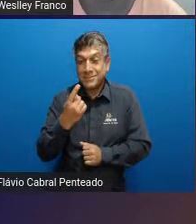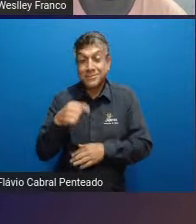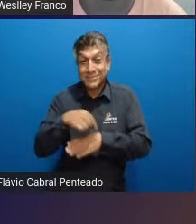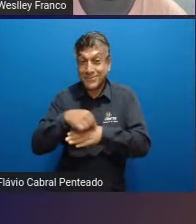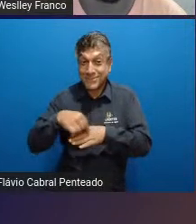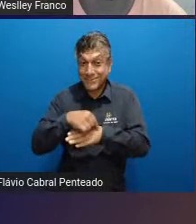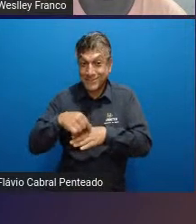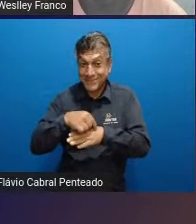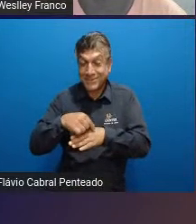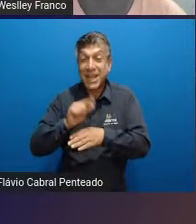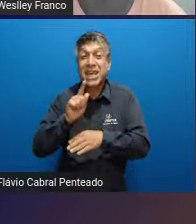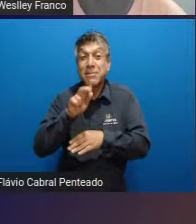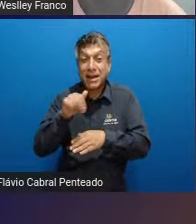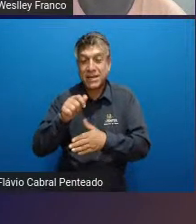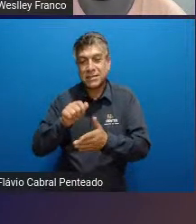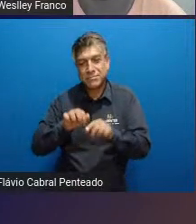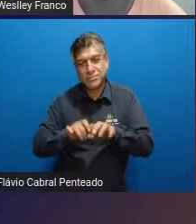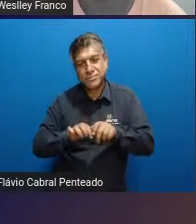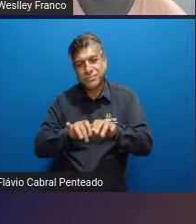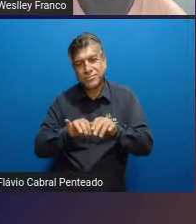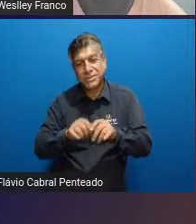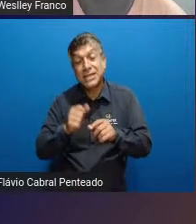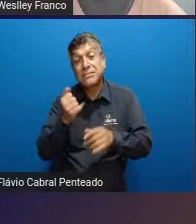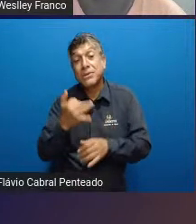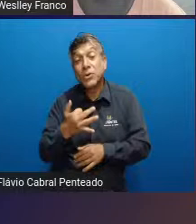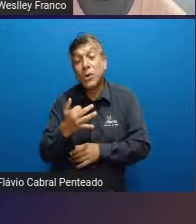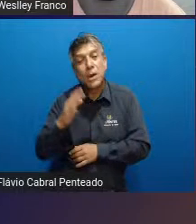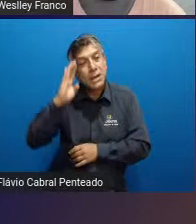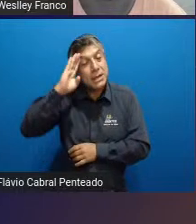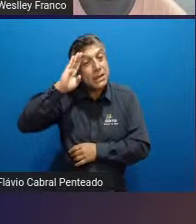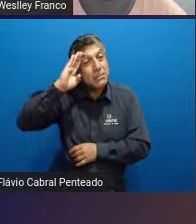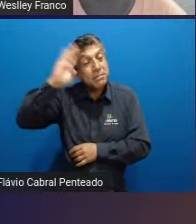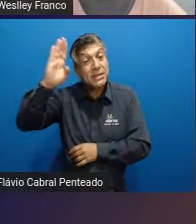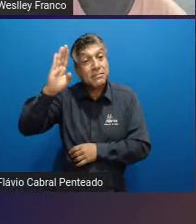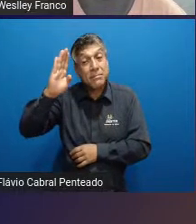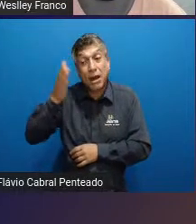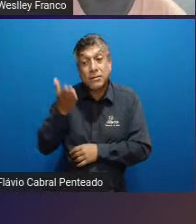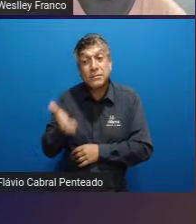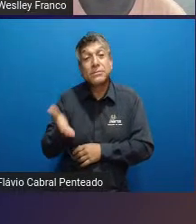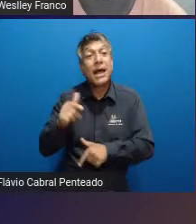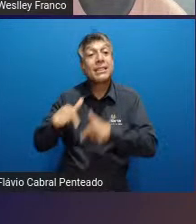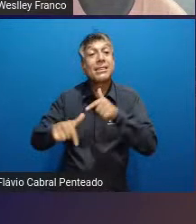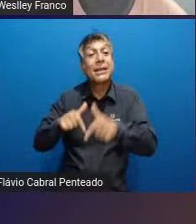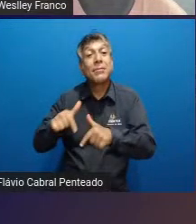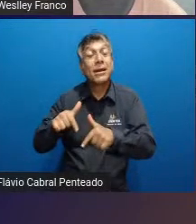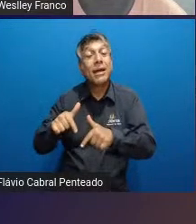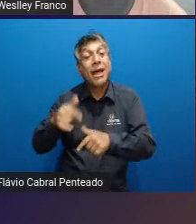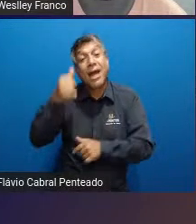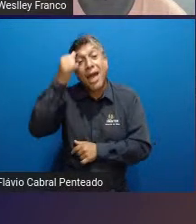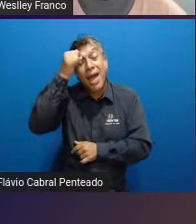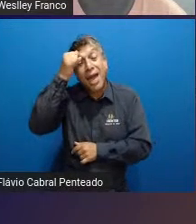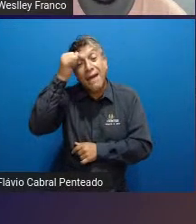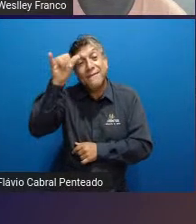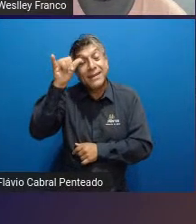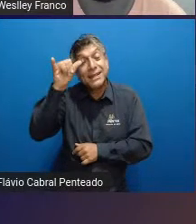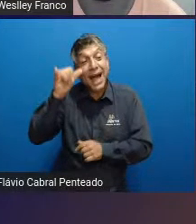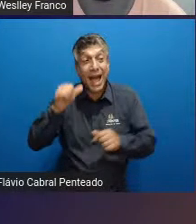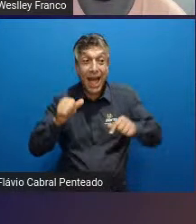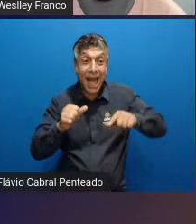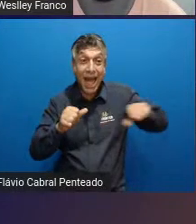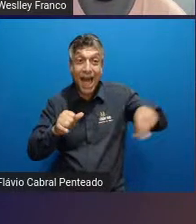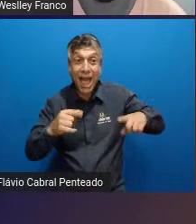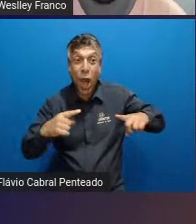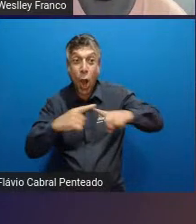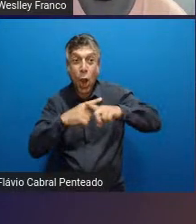né que ele afirma que a principal função do zagueiro é não deixar com que os jogadores adversários